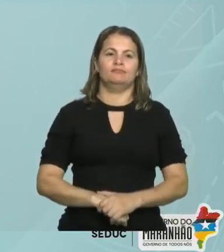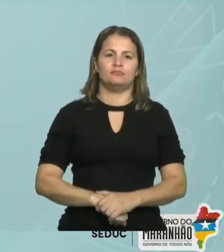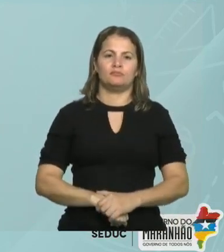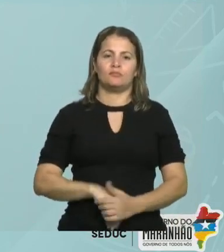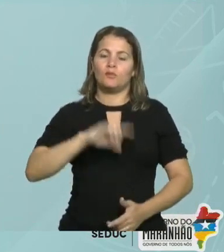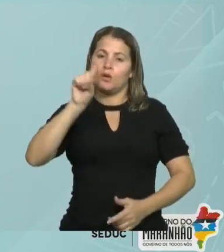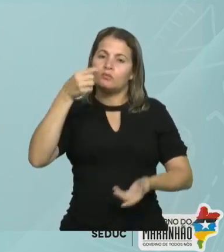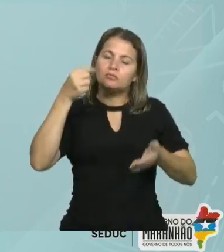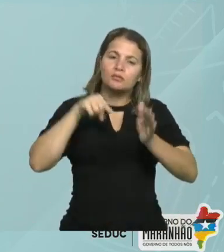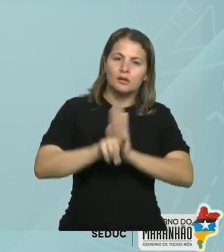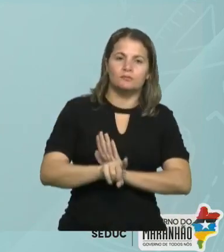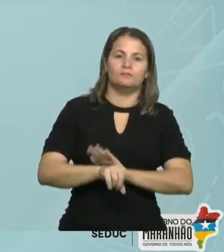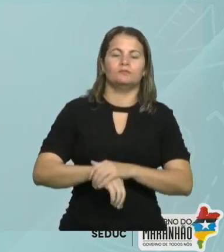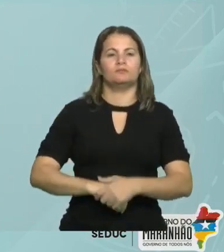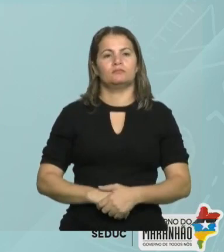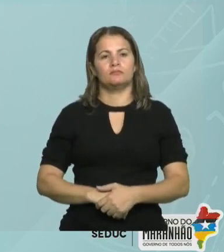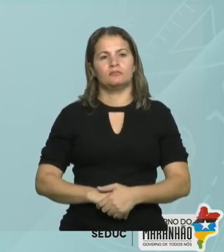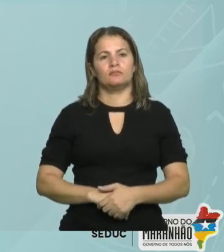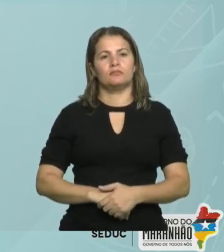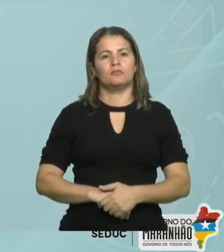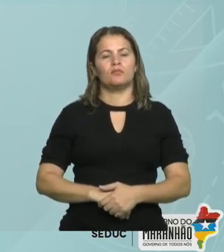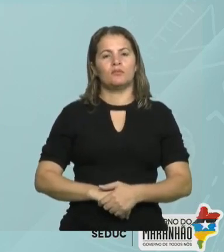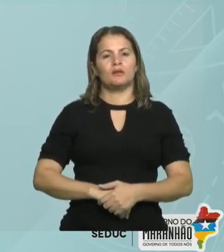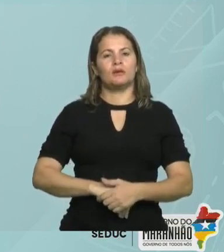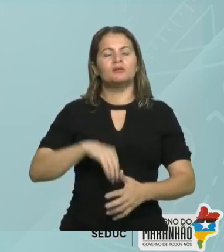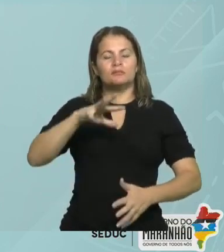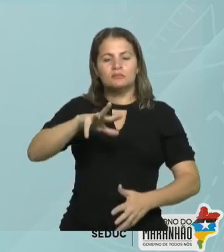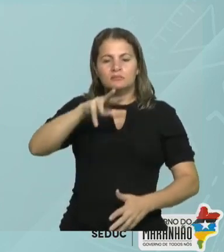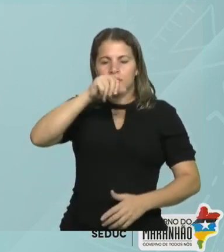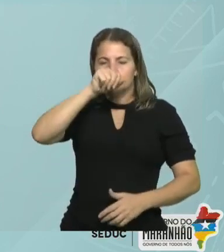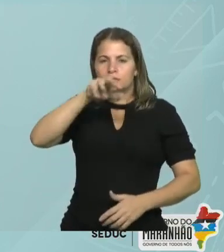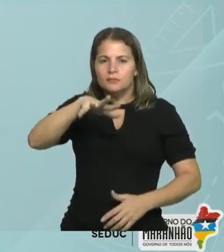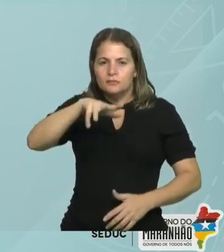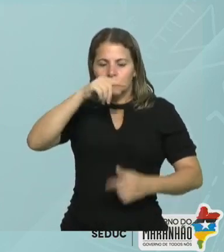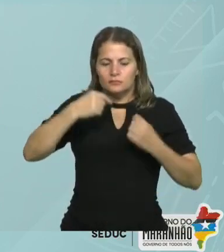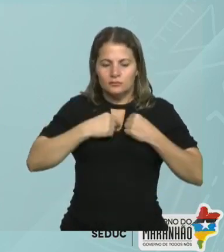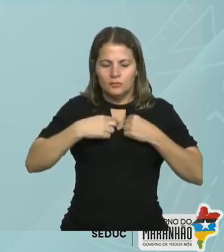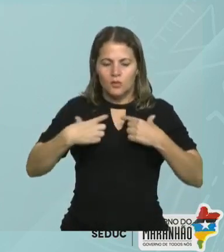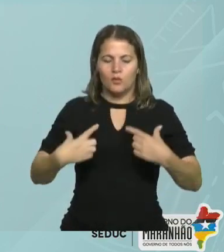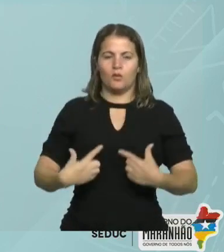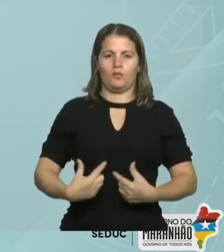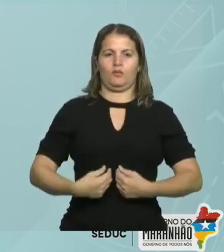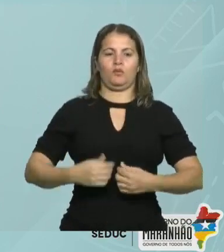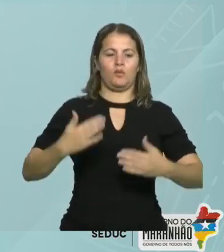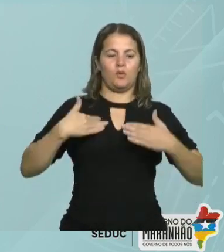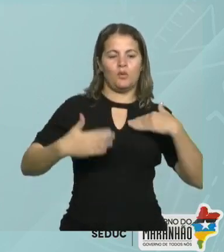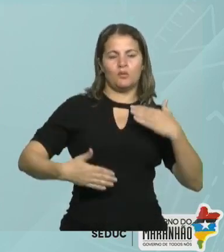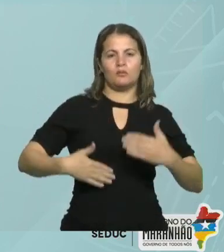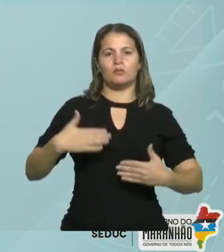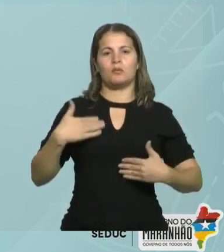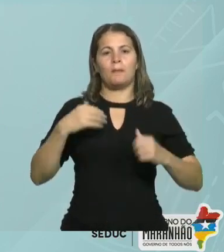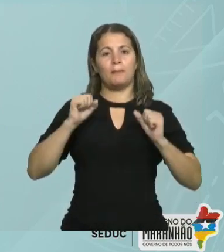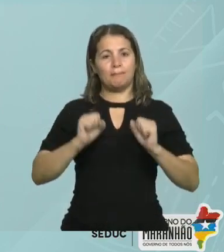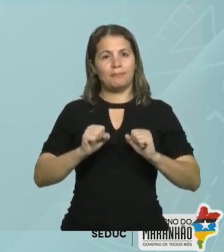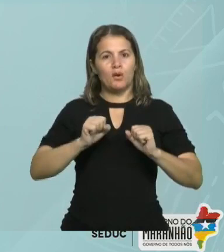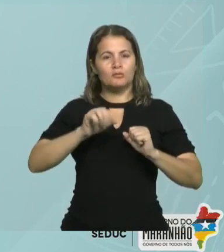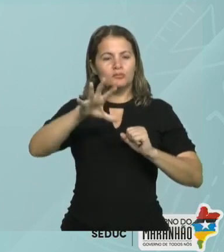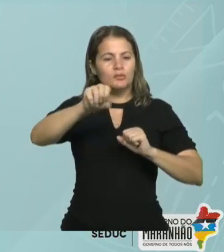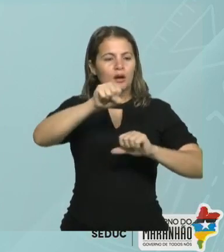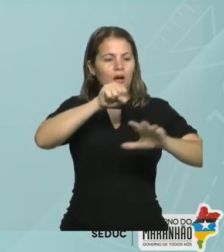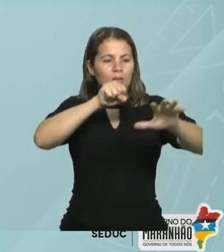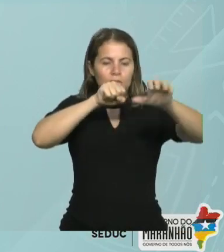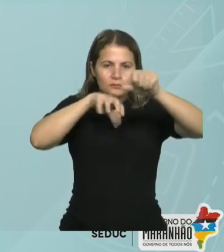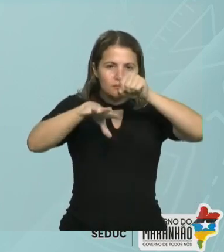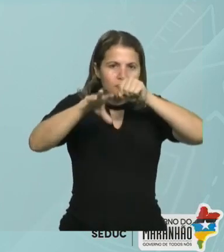Próxima questão. Por meio da respiração pulmonar, nosso corpo é capaz de retirar o oxigênio do meio e de